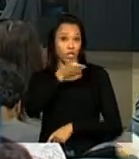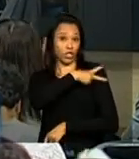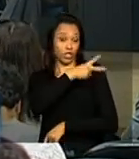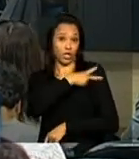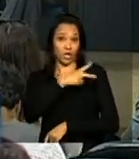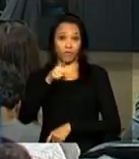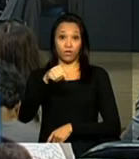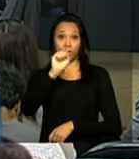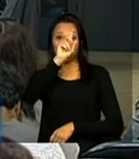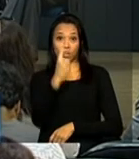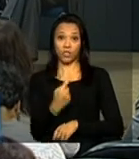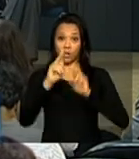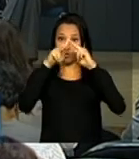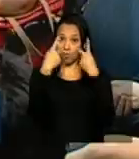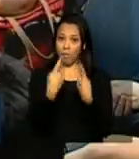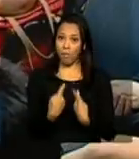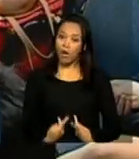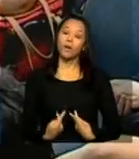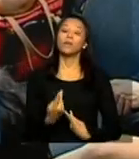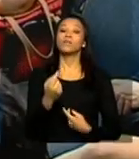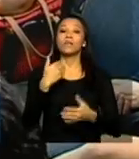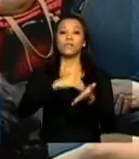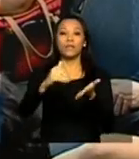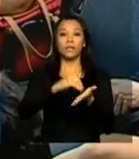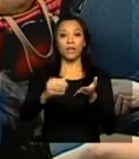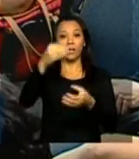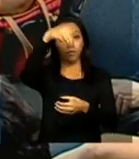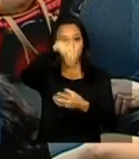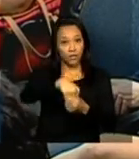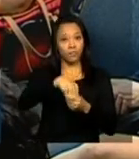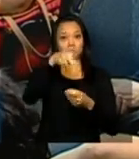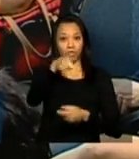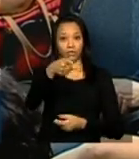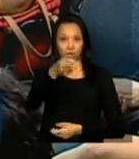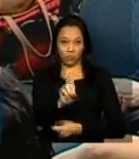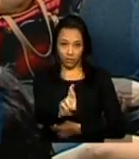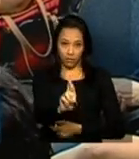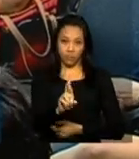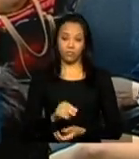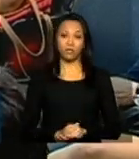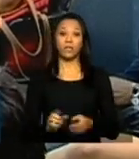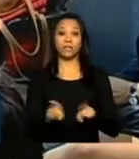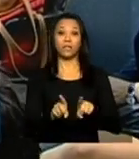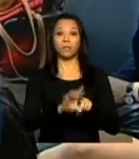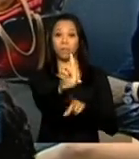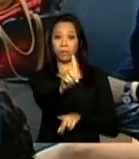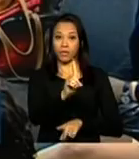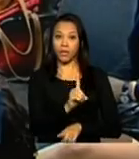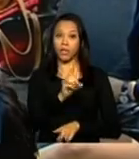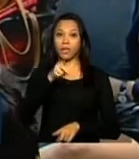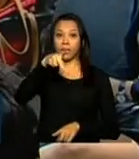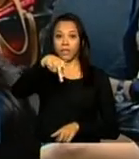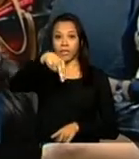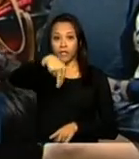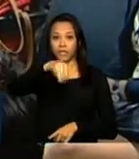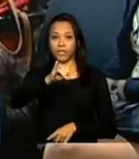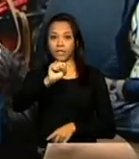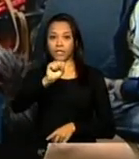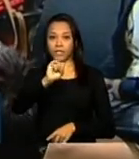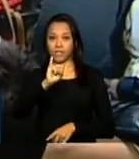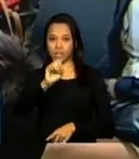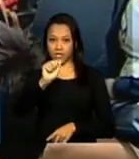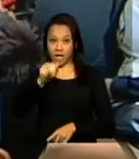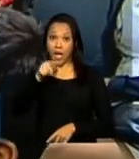Humanos da Secretaria de Relações Institucionais da Presidência da República. Senhora Anissinha Porto, representante da